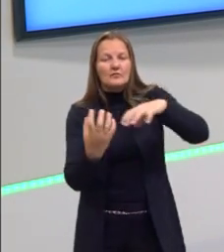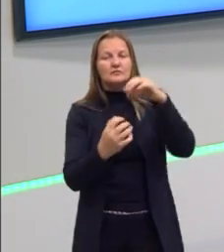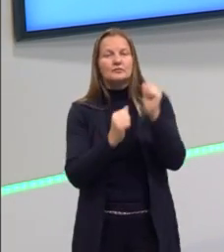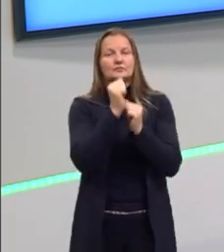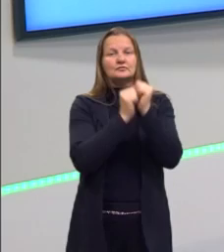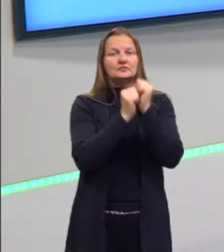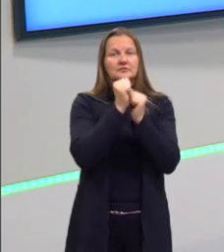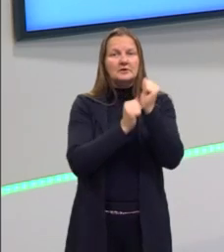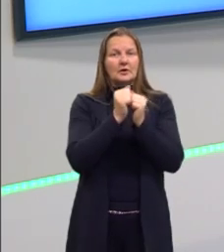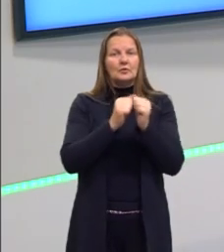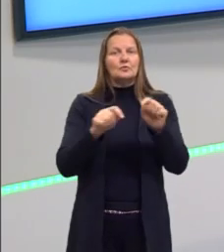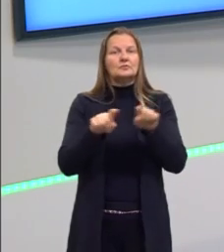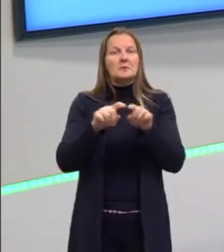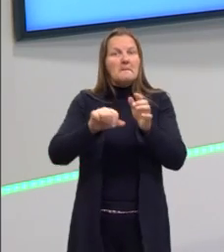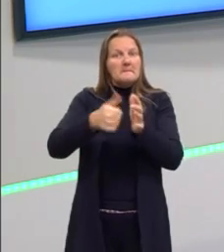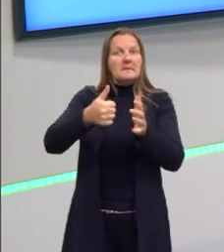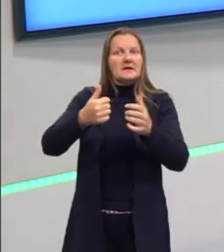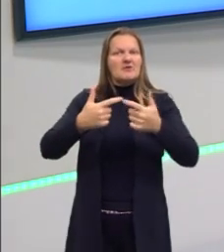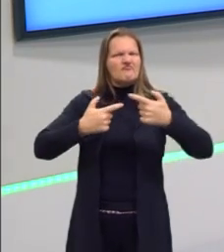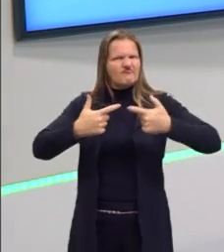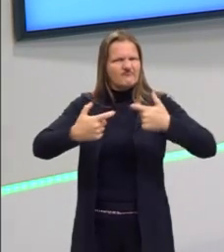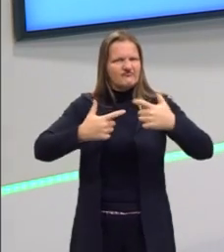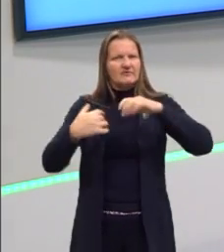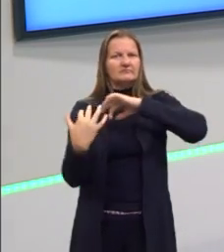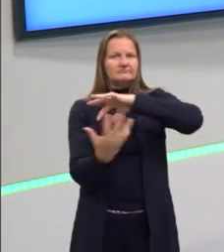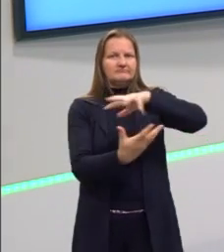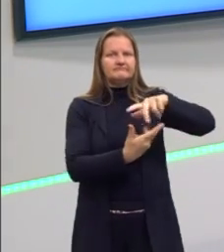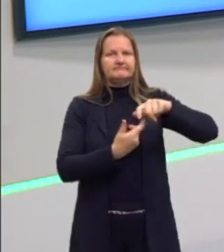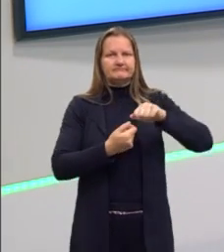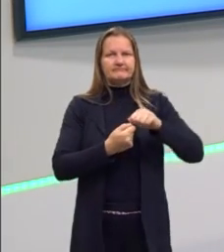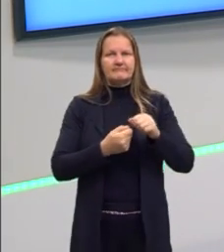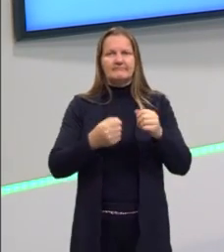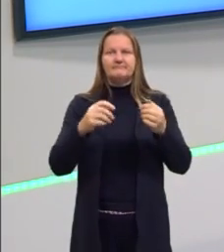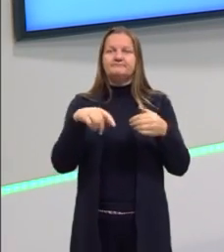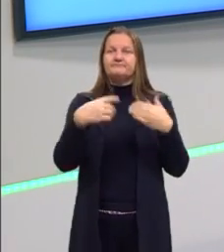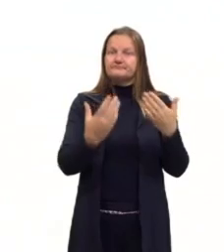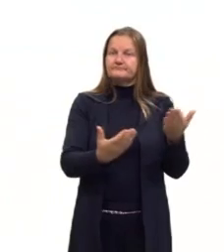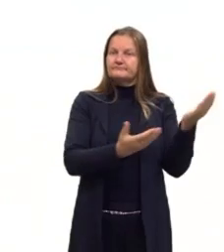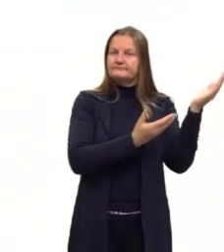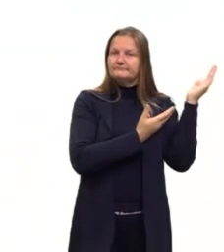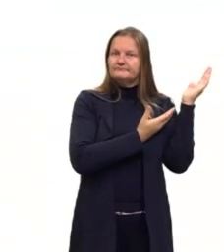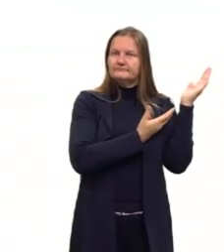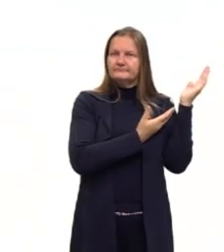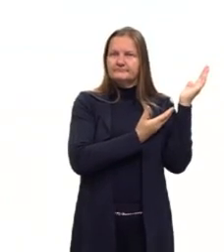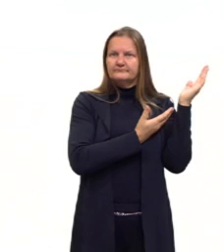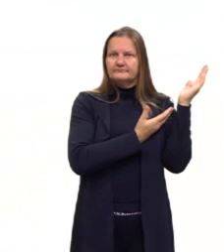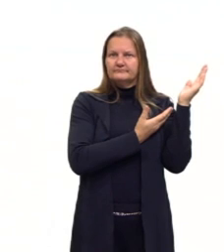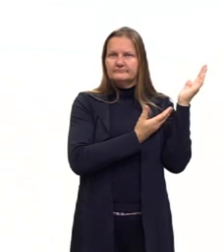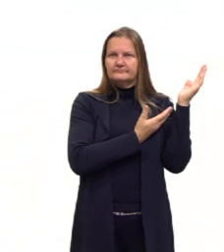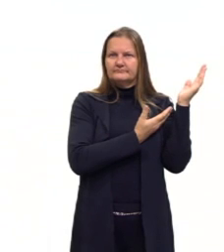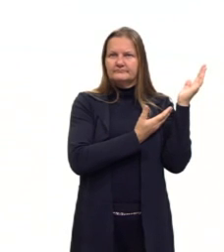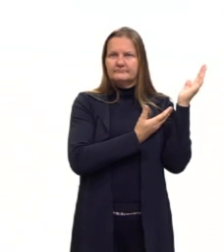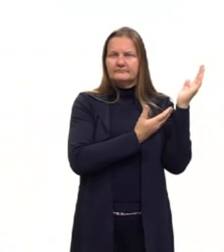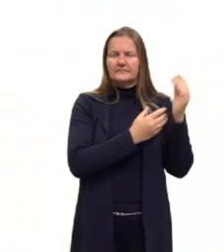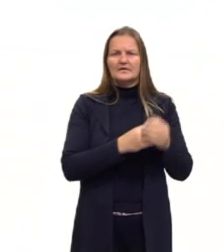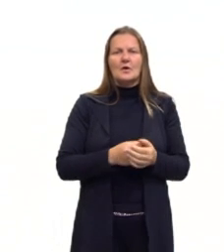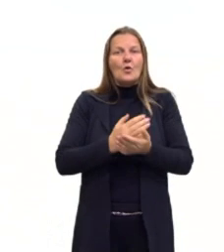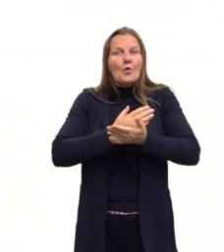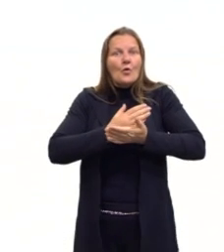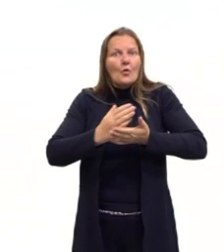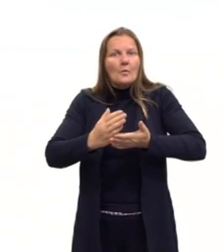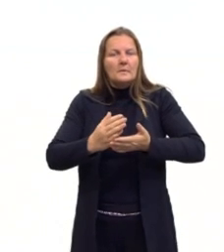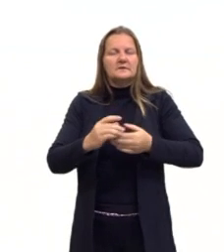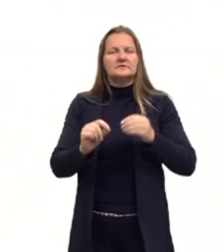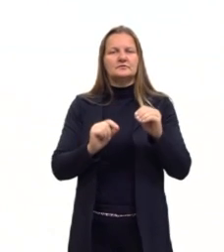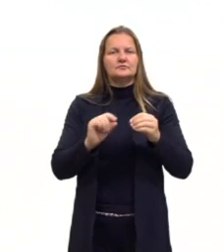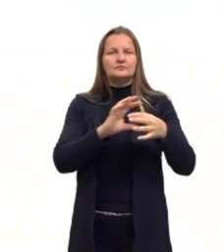com a nossa Primeira Guerra Mundial, tá? Vamos passar, então, mais um slidezinho. Primeiro, vamos situar nessa